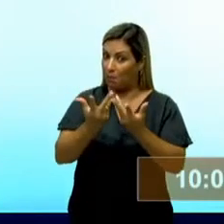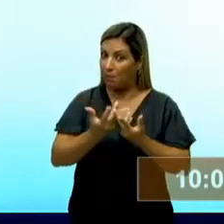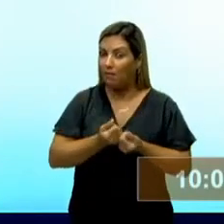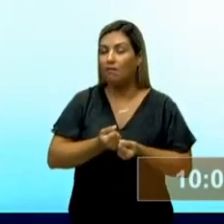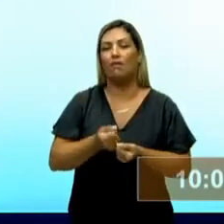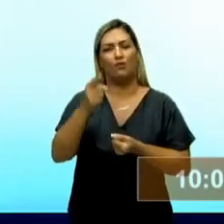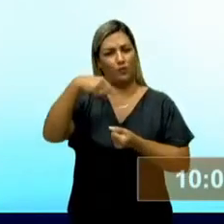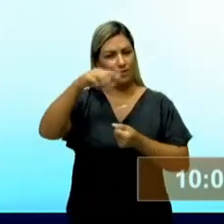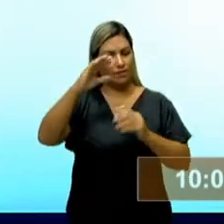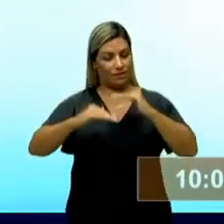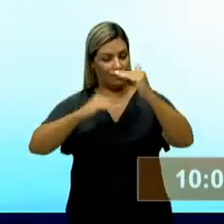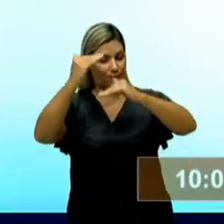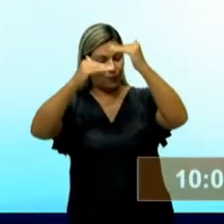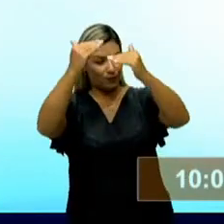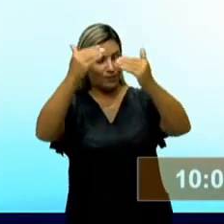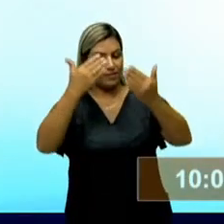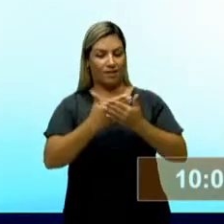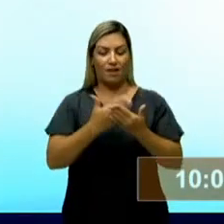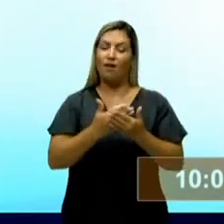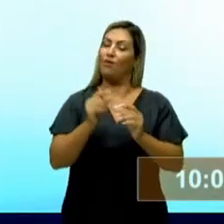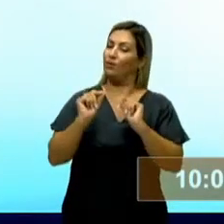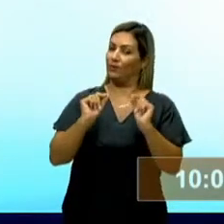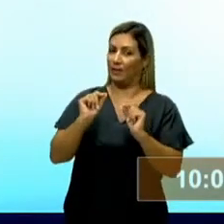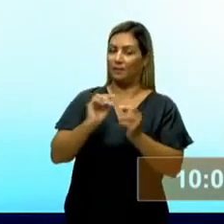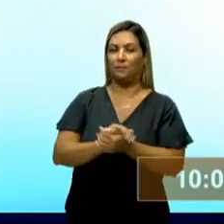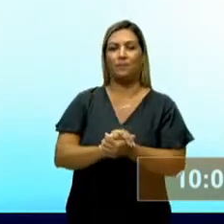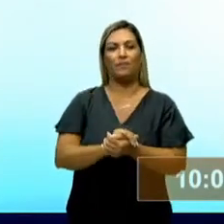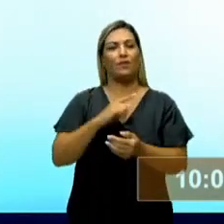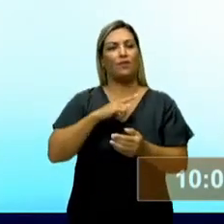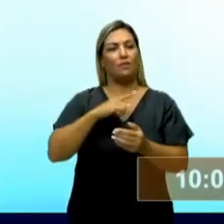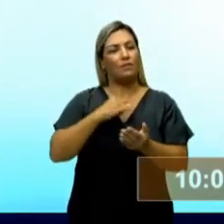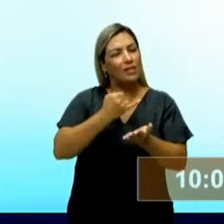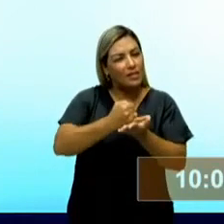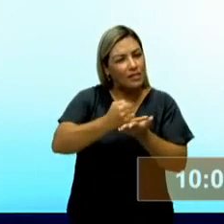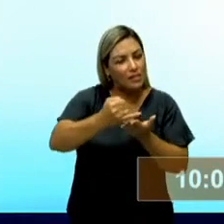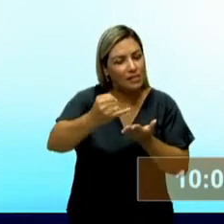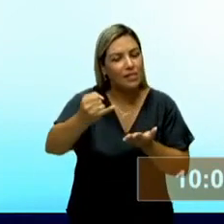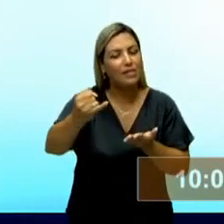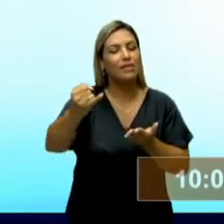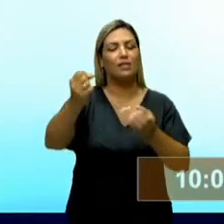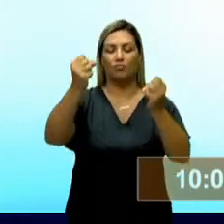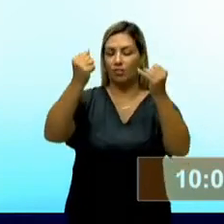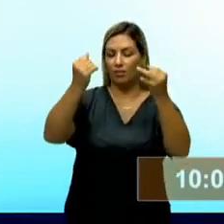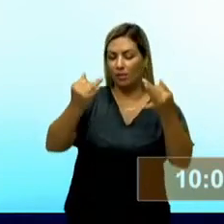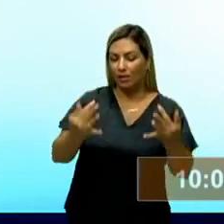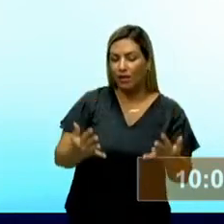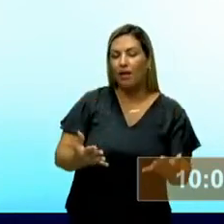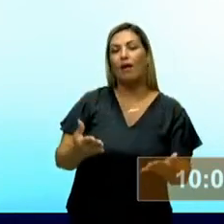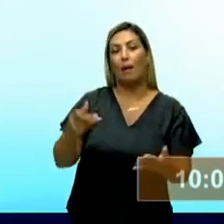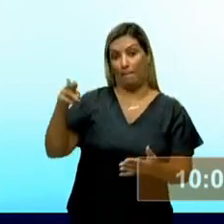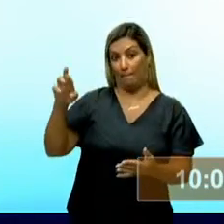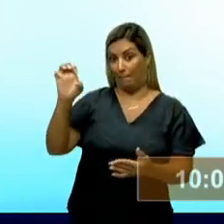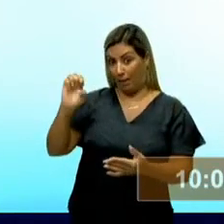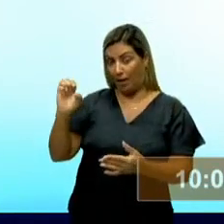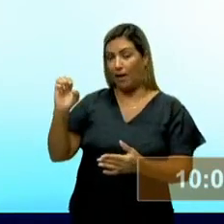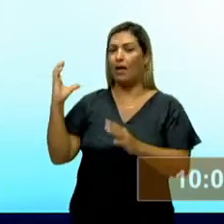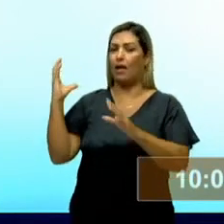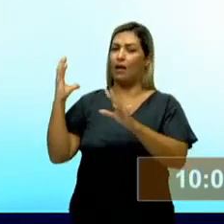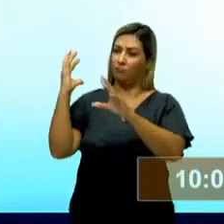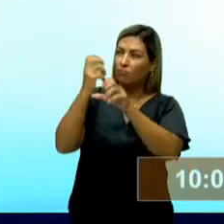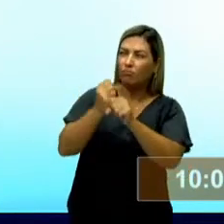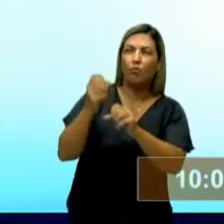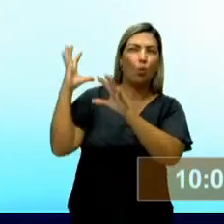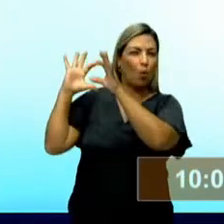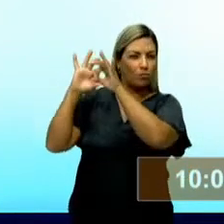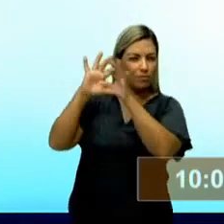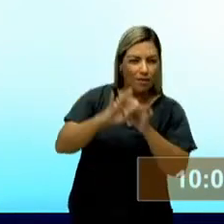vocês desenvolvessem durante a nossa aula. Vamos ter um iniciando para falar um pouco sobre o pré-modernismo, o contexto histórico, as